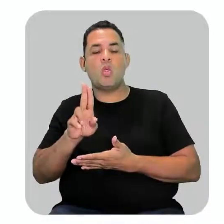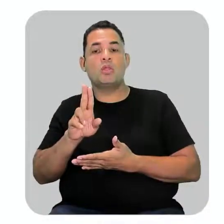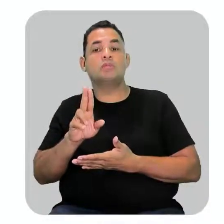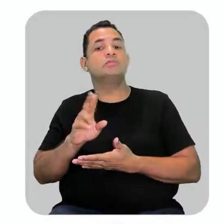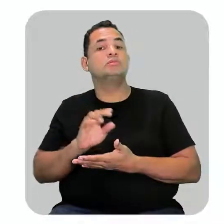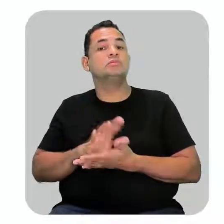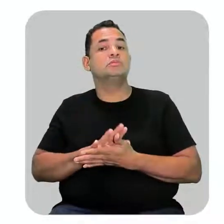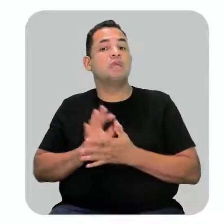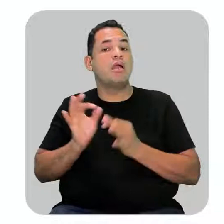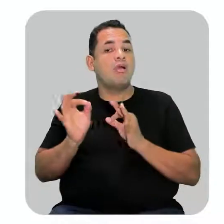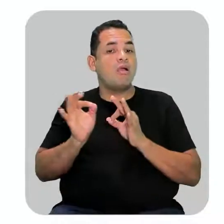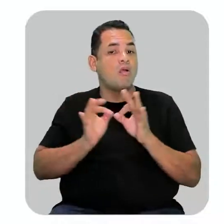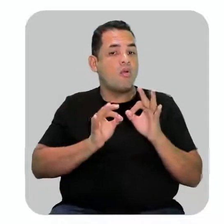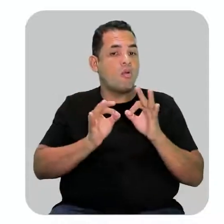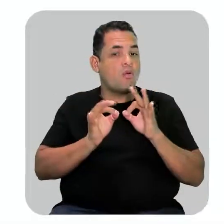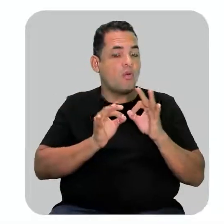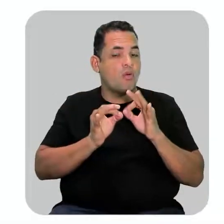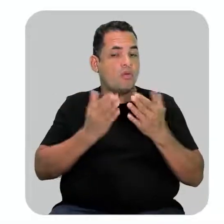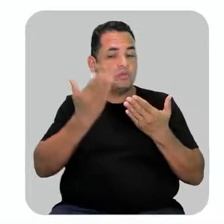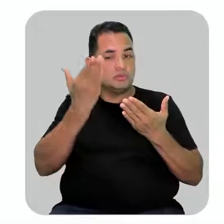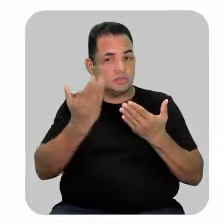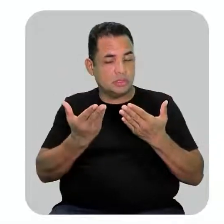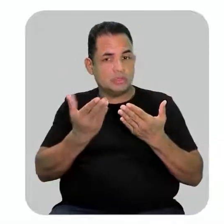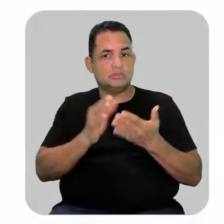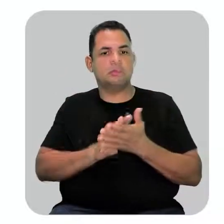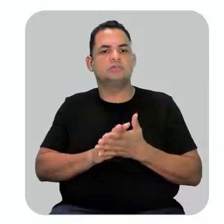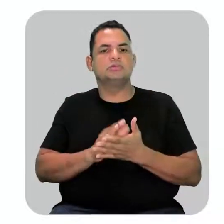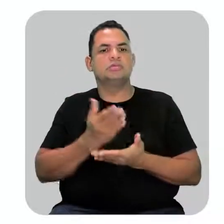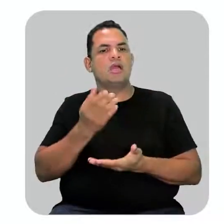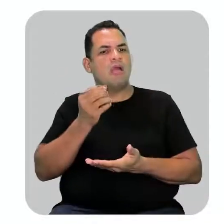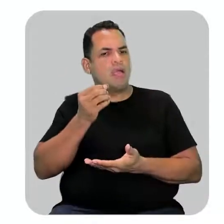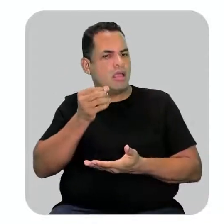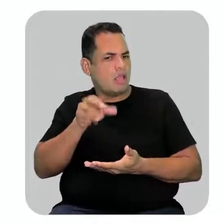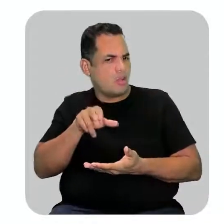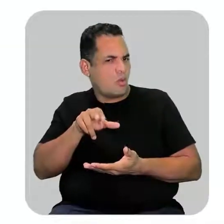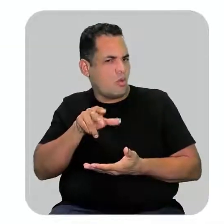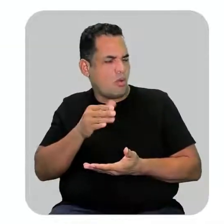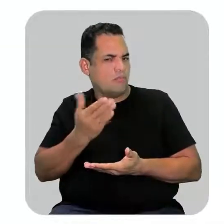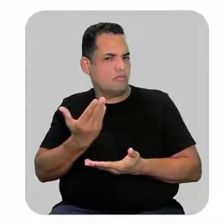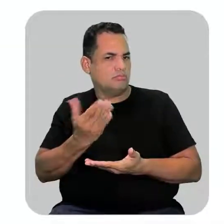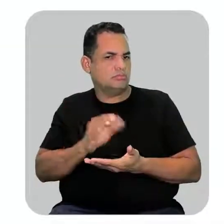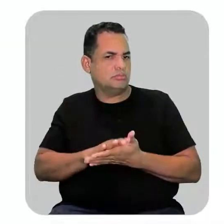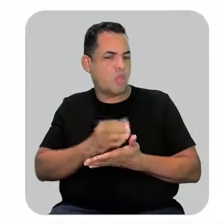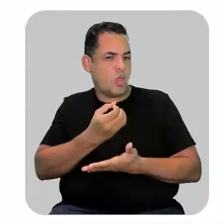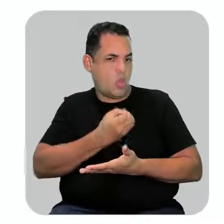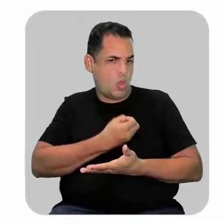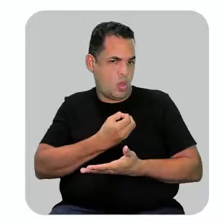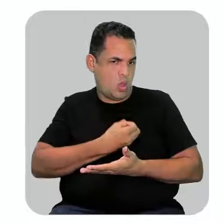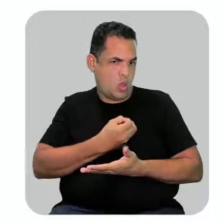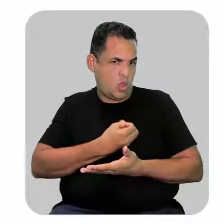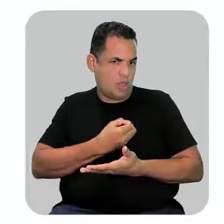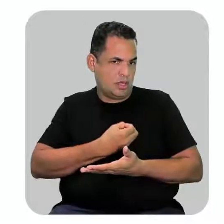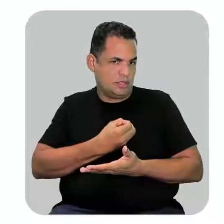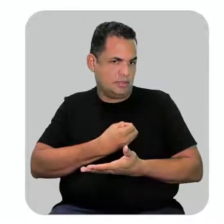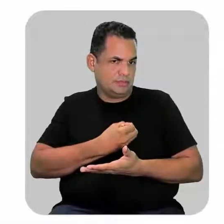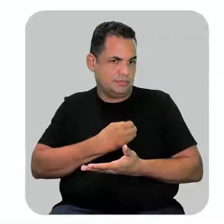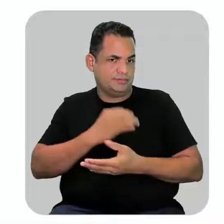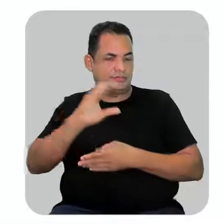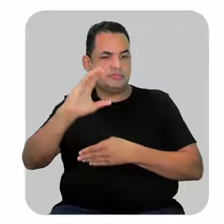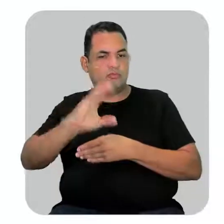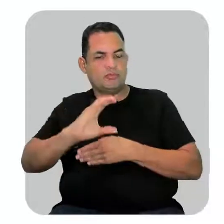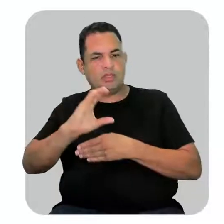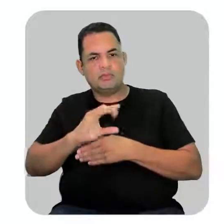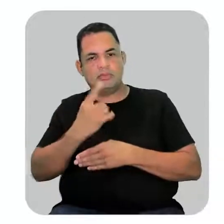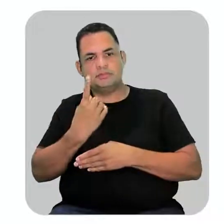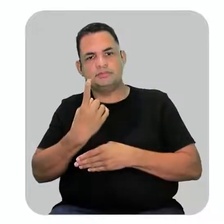mesmo esquema que a gente fez, tá? Que é numerar, então esse aqui é o meu carbono número 1,